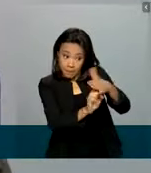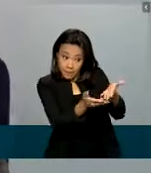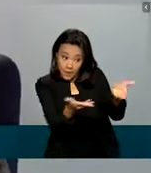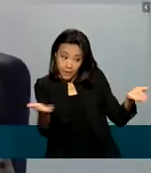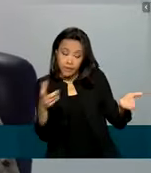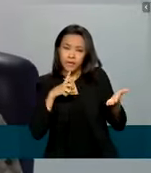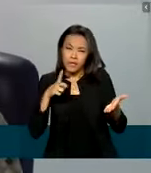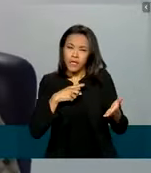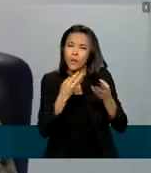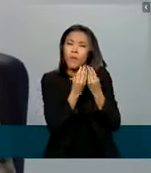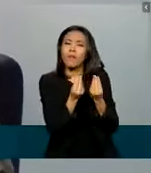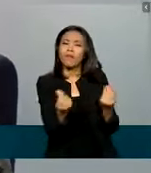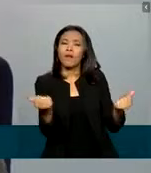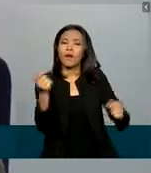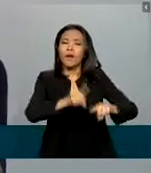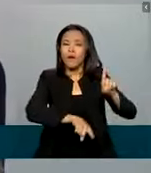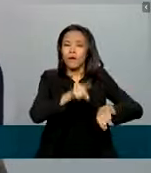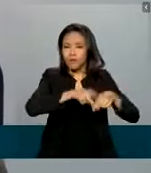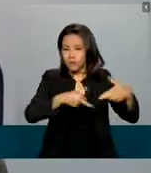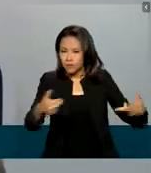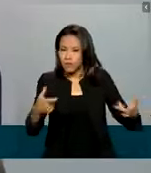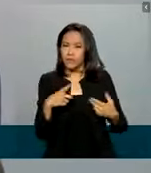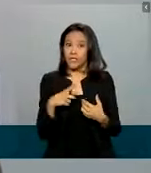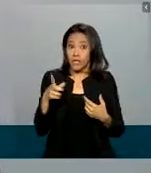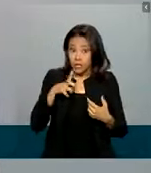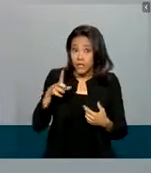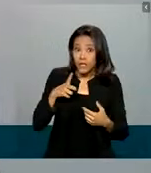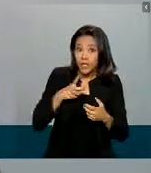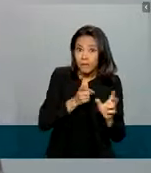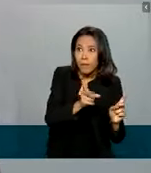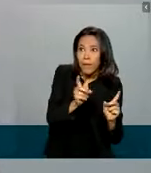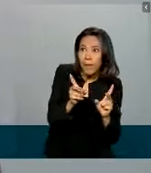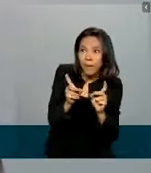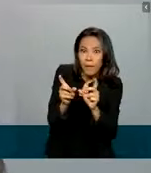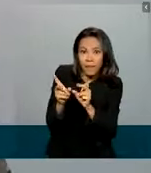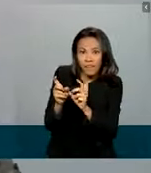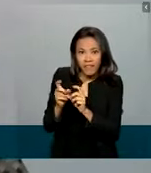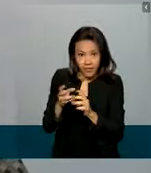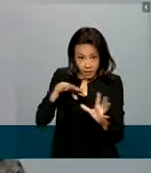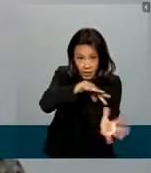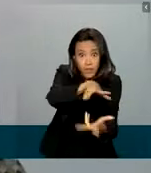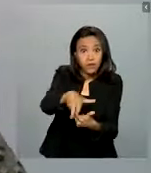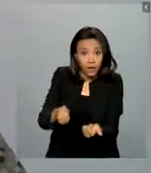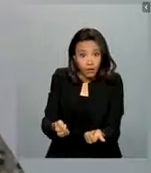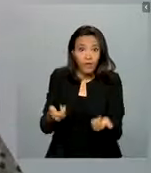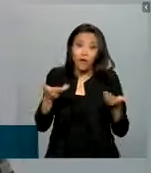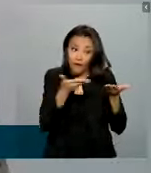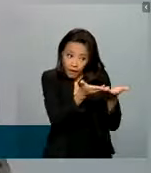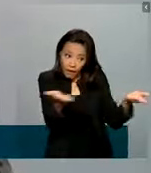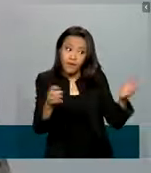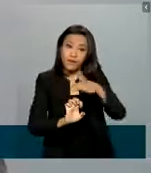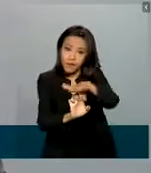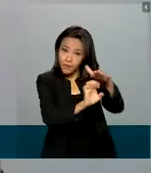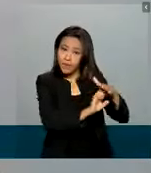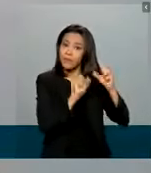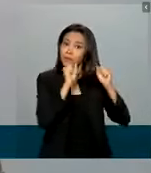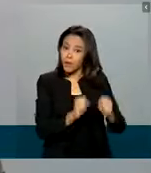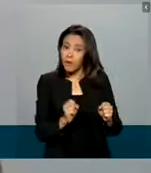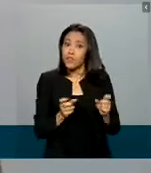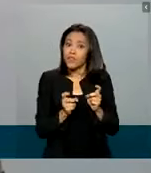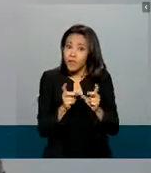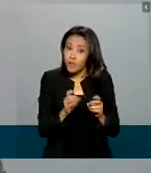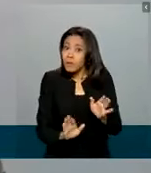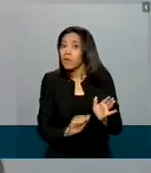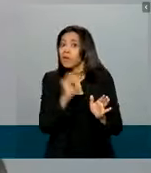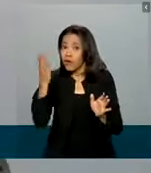competitivo, que tem nichos de mercado para aquele produto no mercado internacional, ela pode exportar também e vai ser